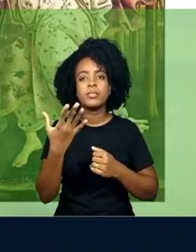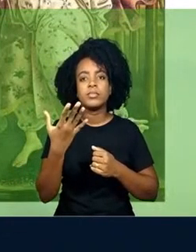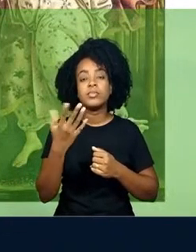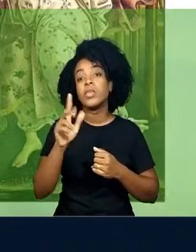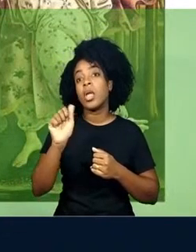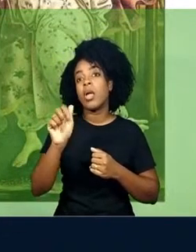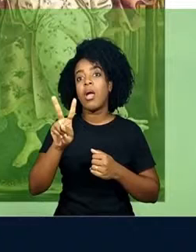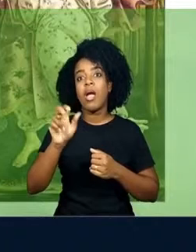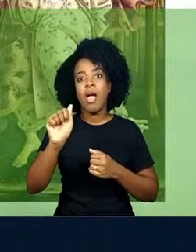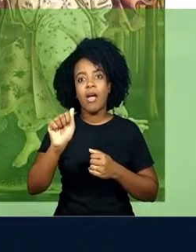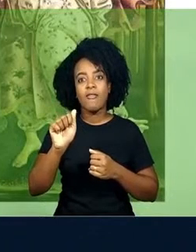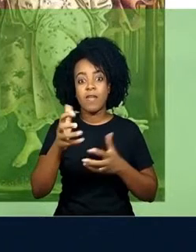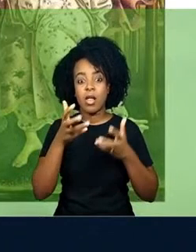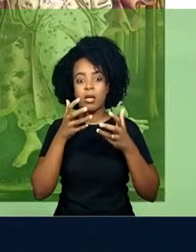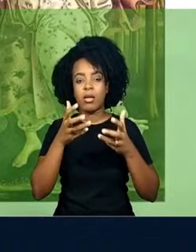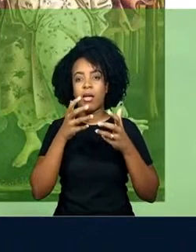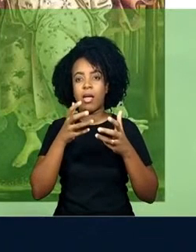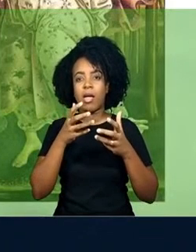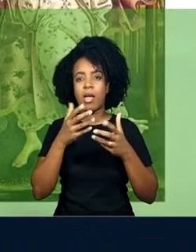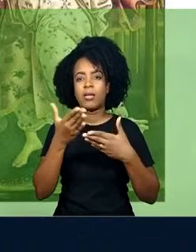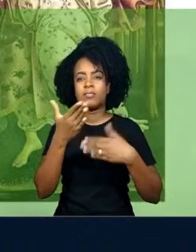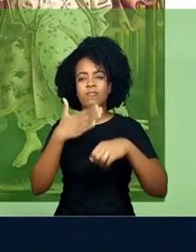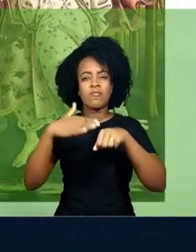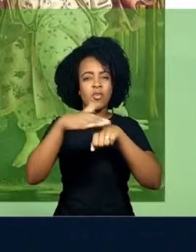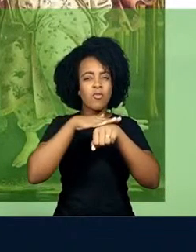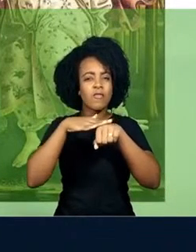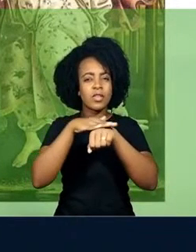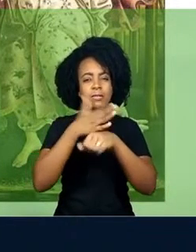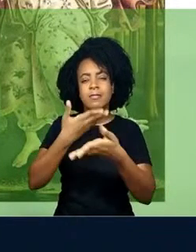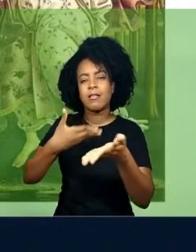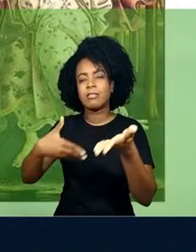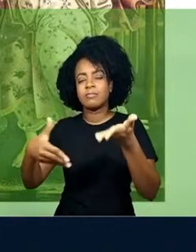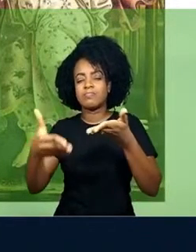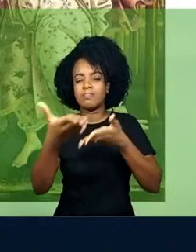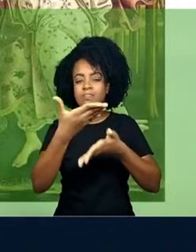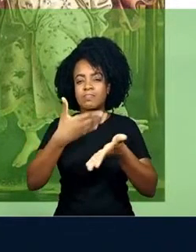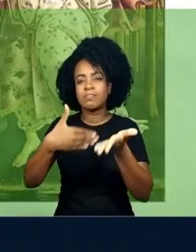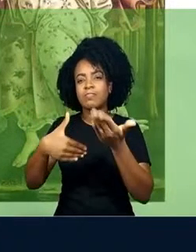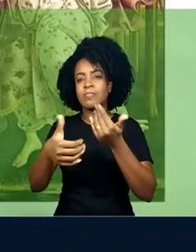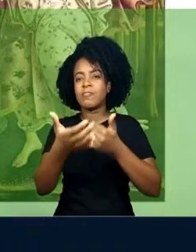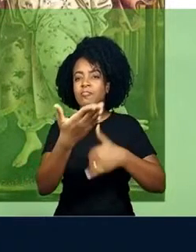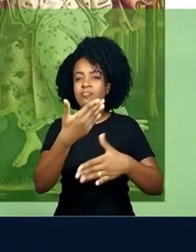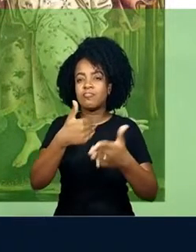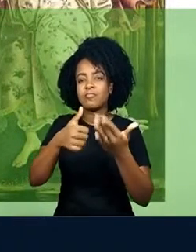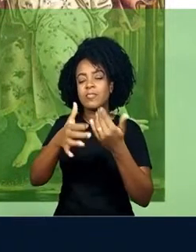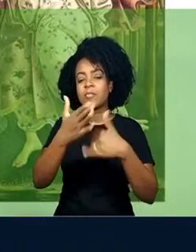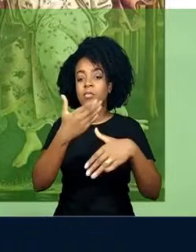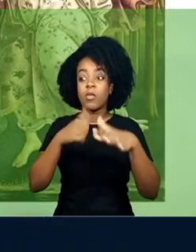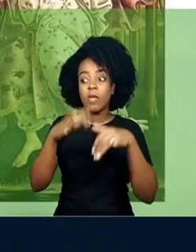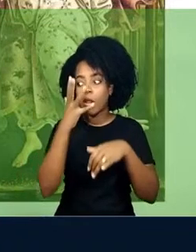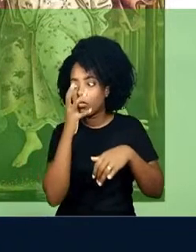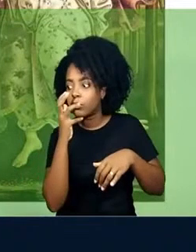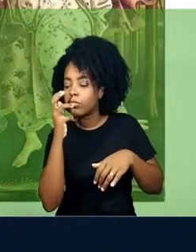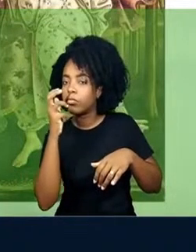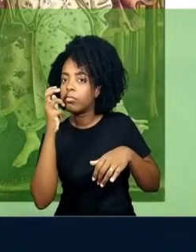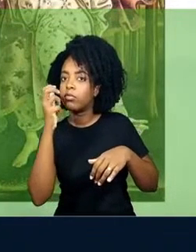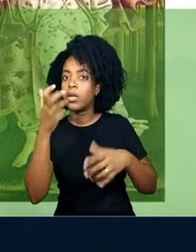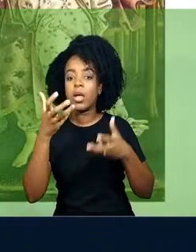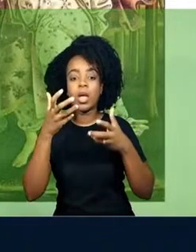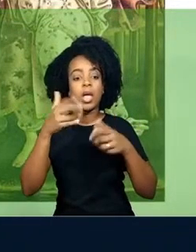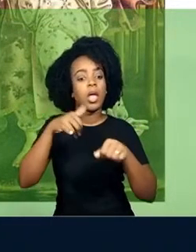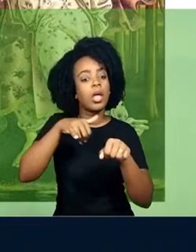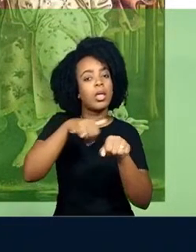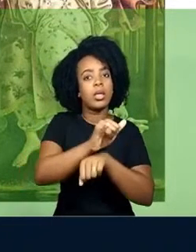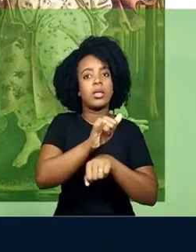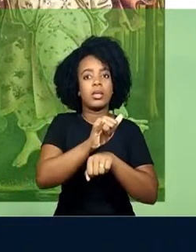procura seduzir Caleb para conseguir escapar e Caleb procura enganar Nathan e